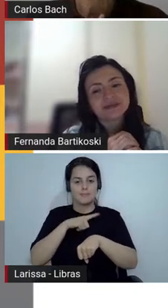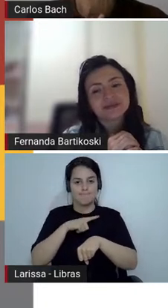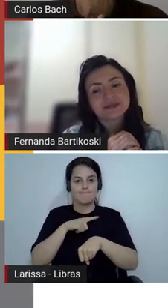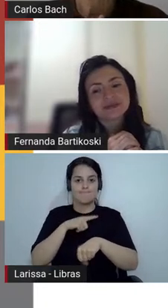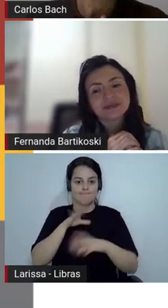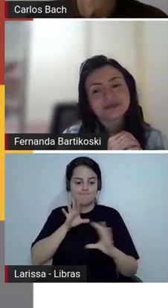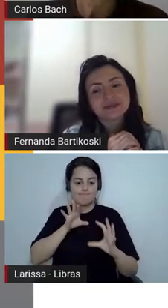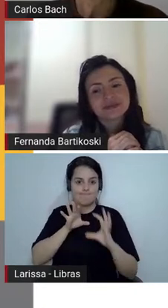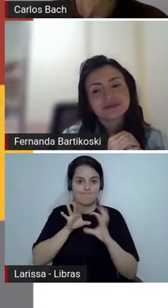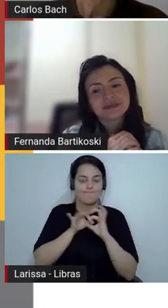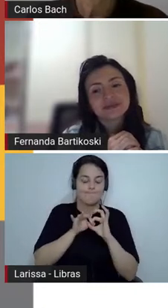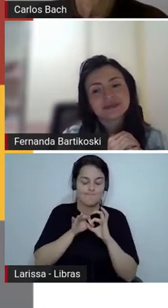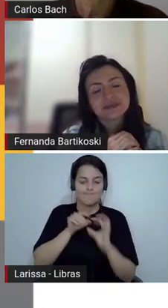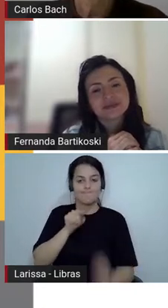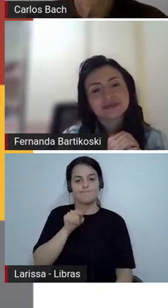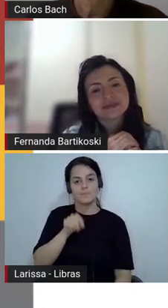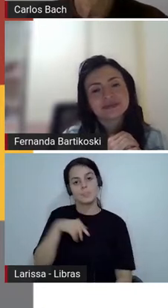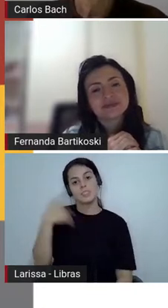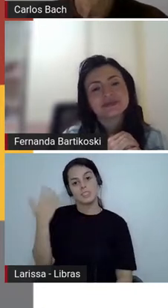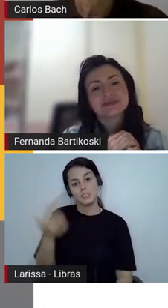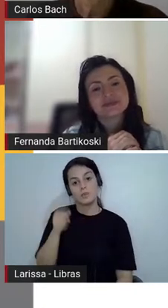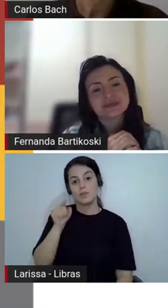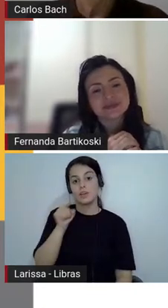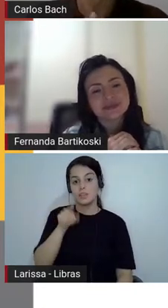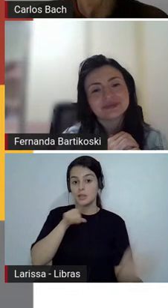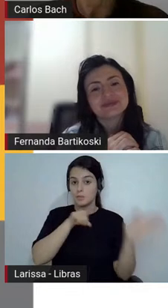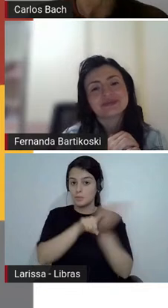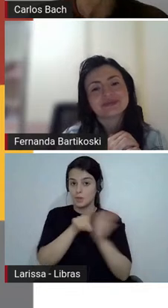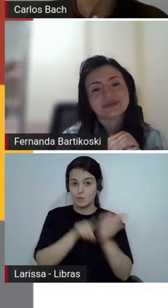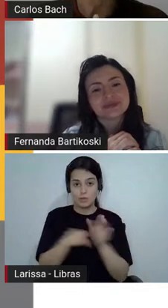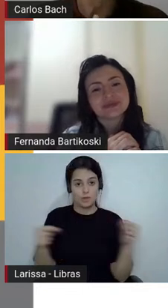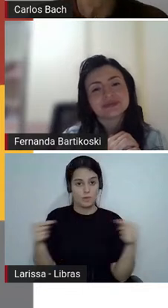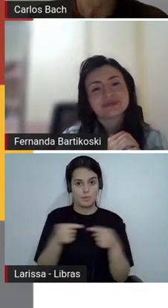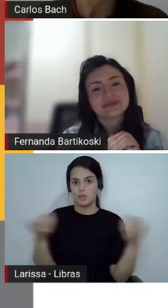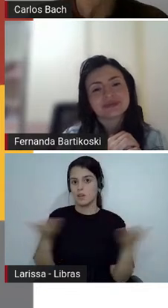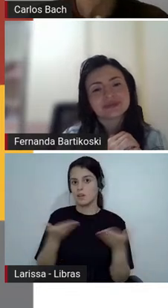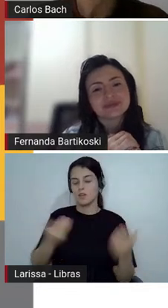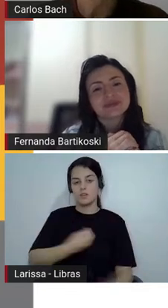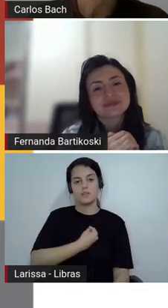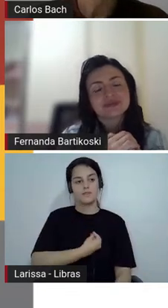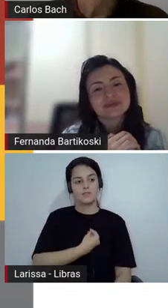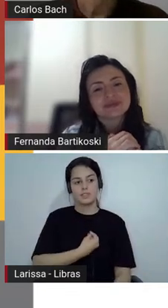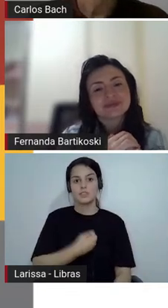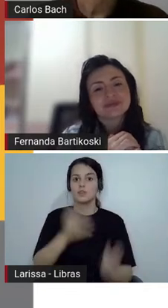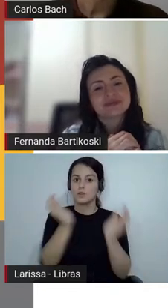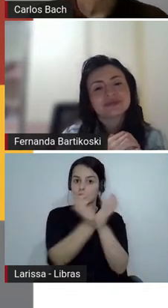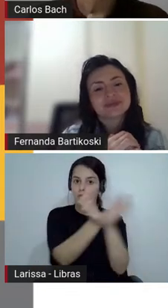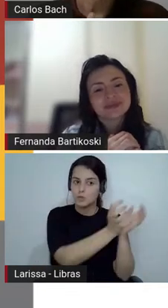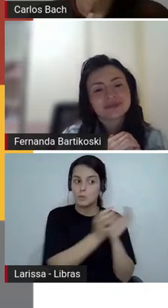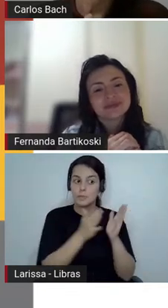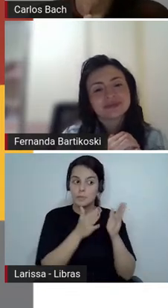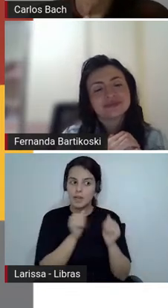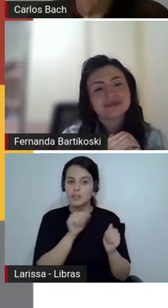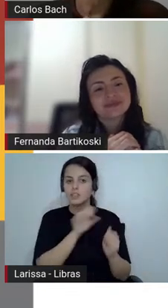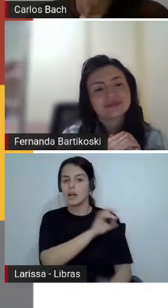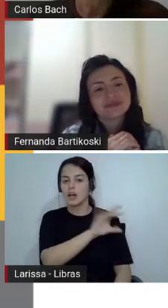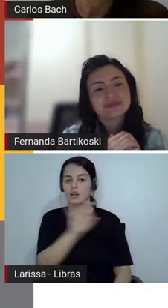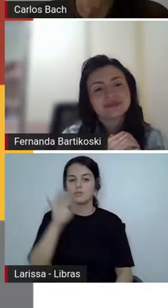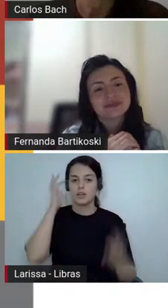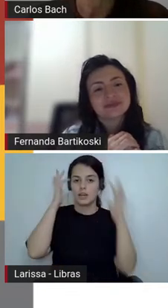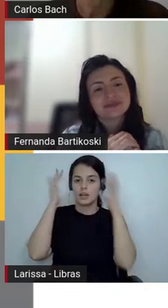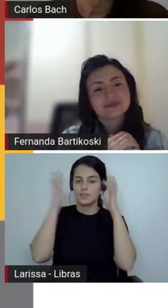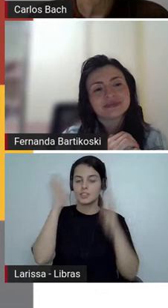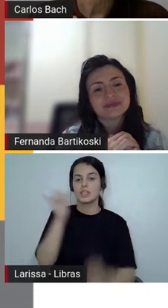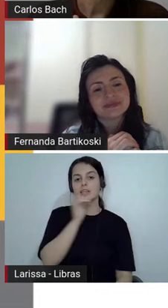gente essas questões são muito atuais essas questões hoje são muito atuais essa essa solidão